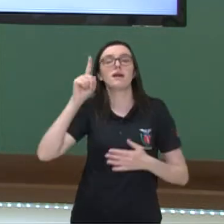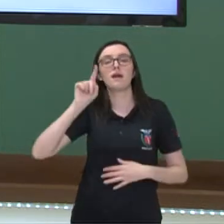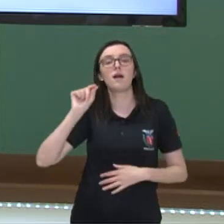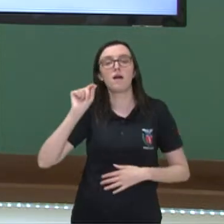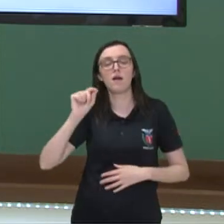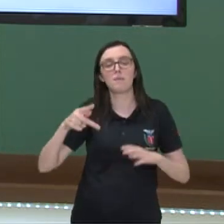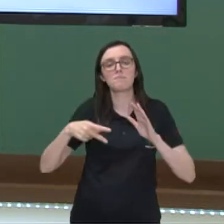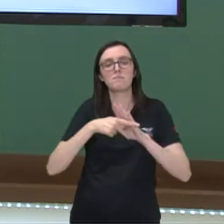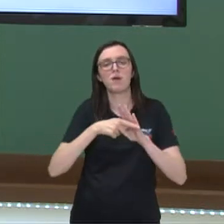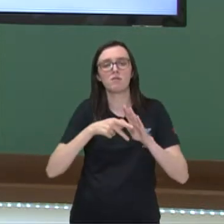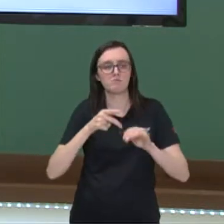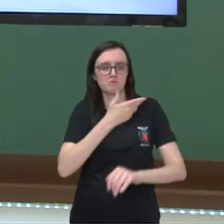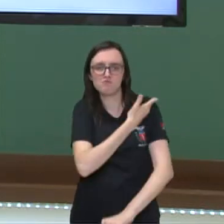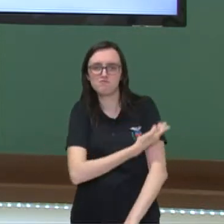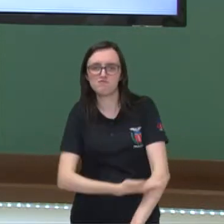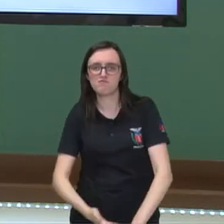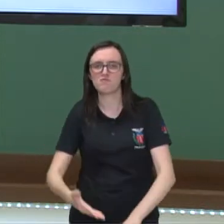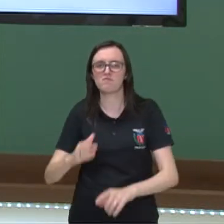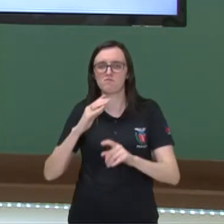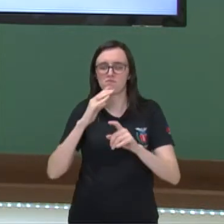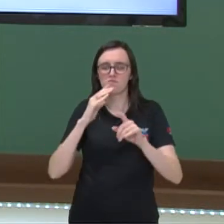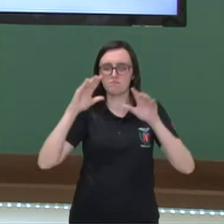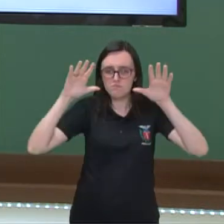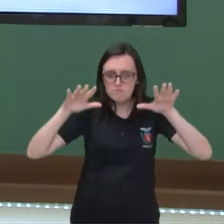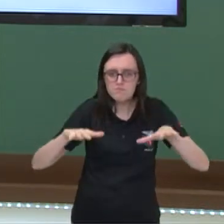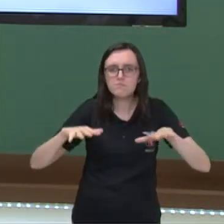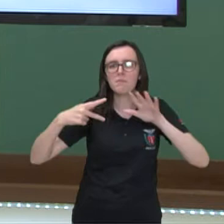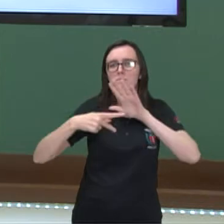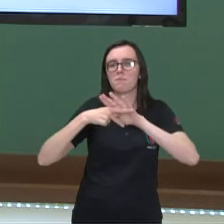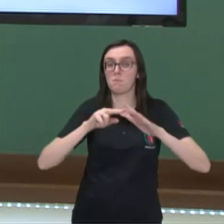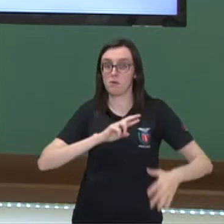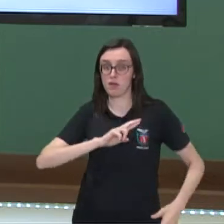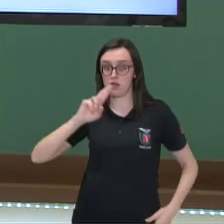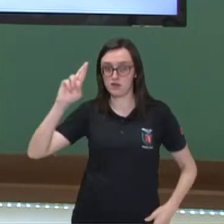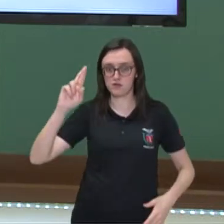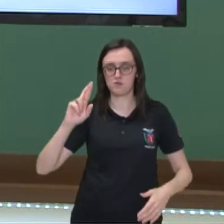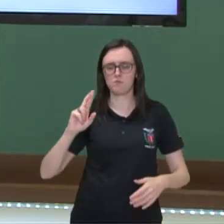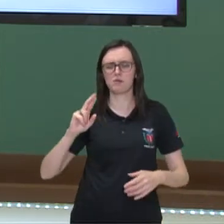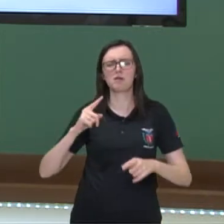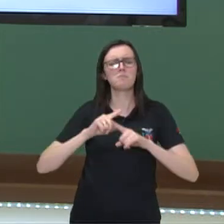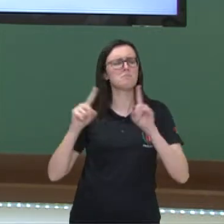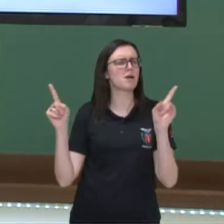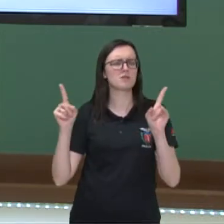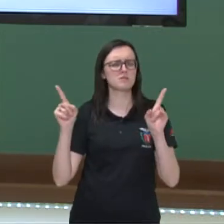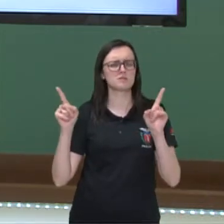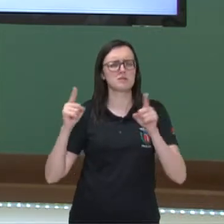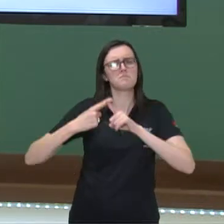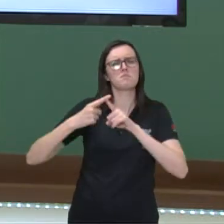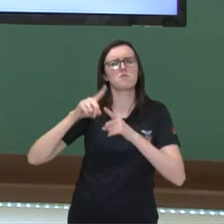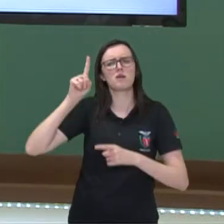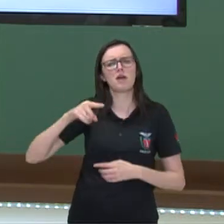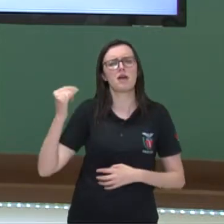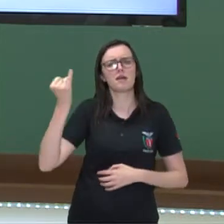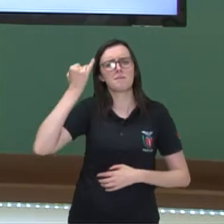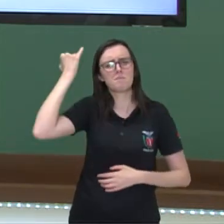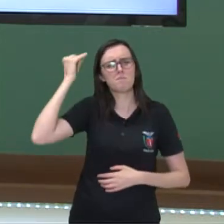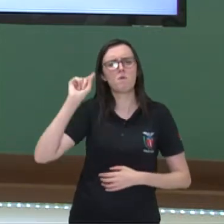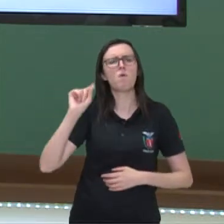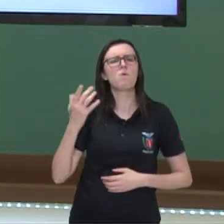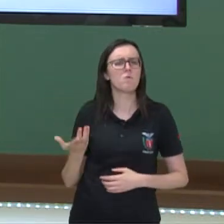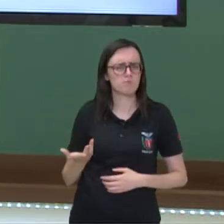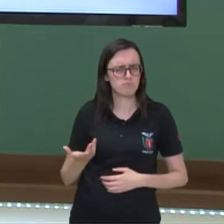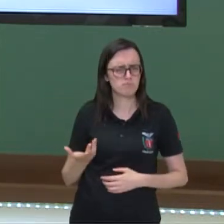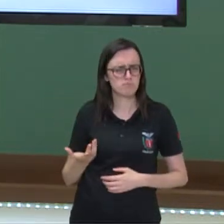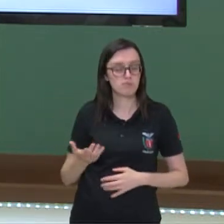cultos religiosos. Tá, professora, e qual que é, por que que é importante oferecer em cultos